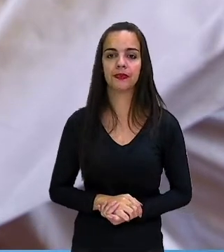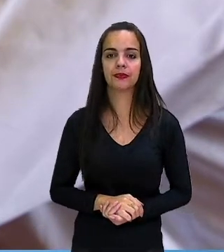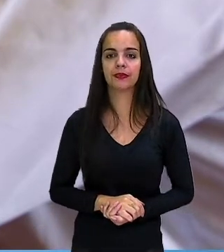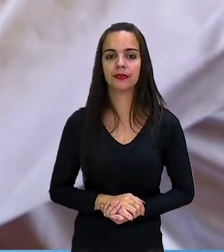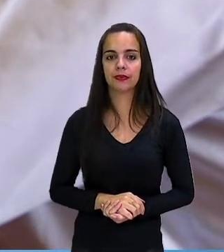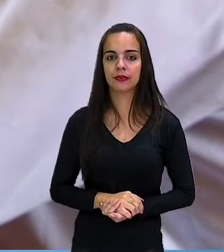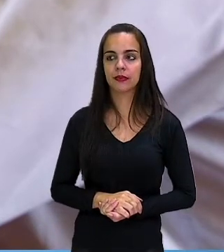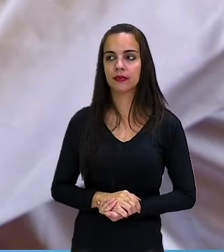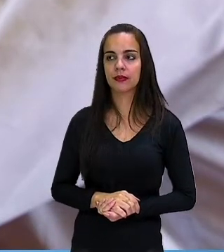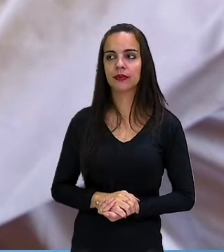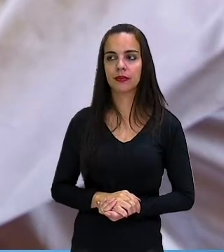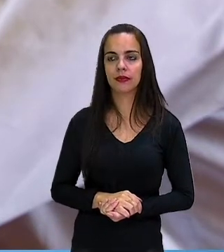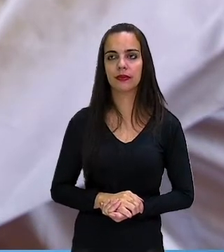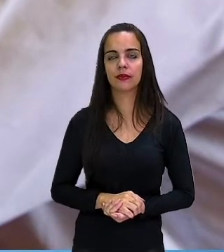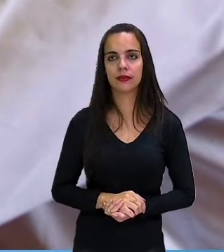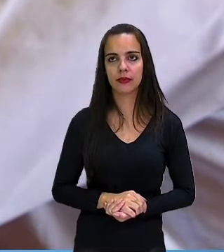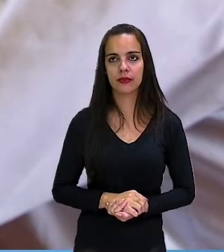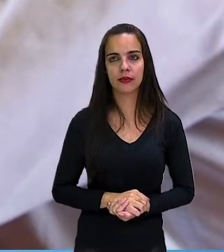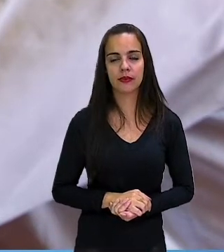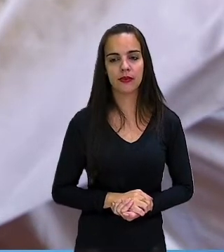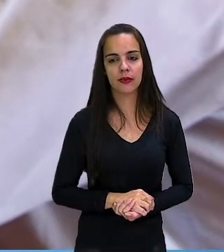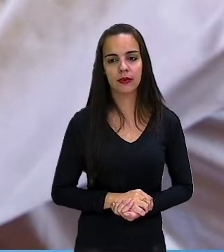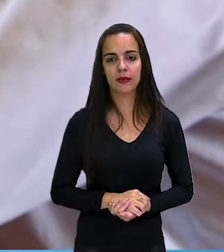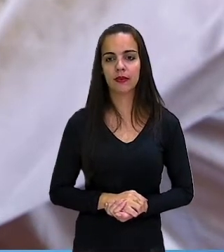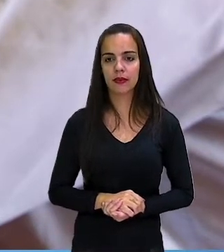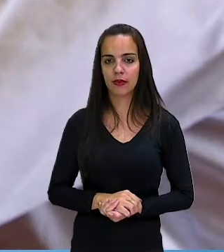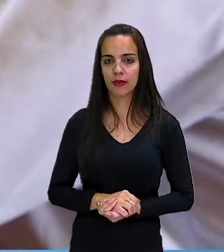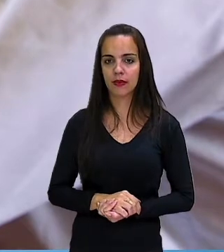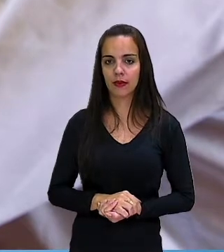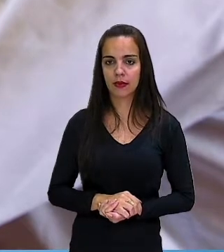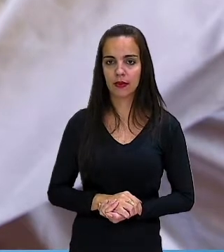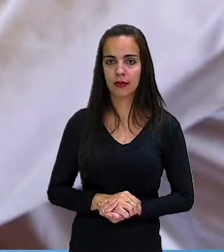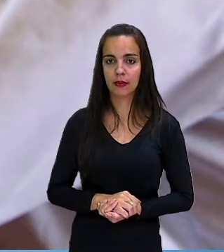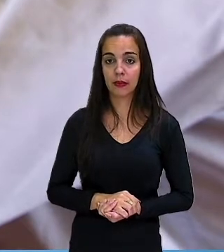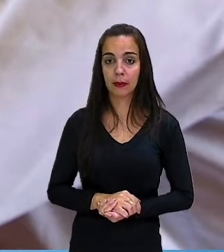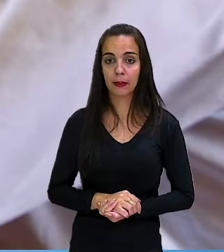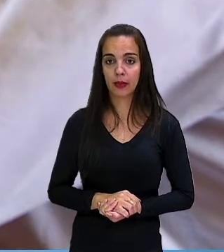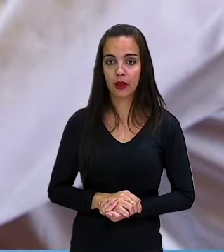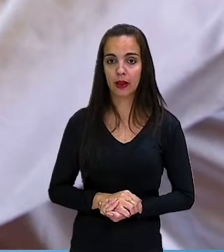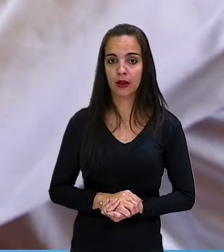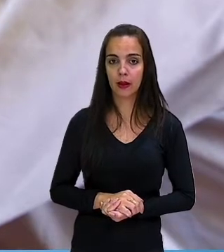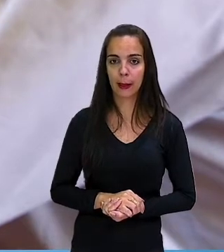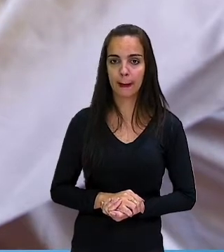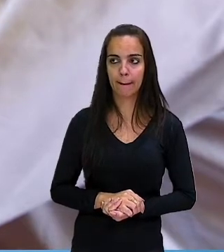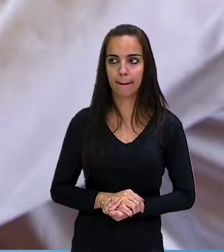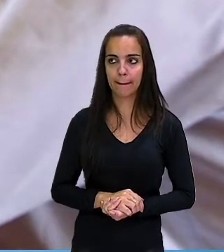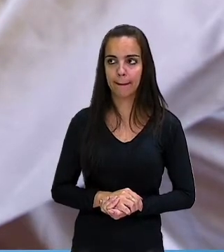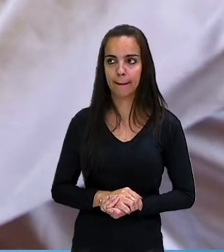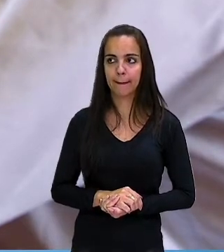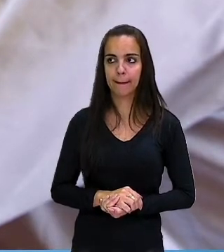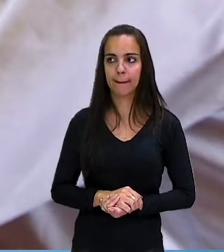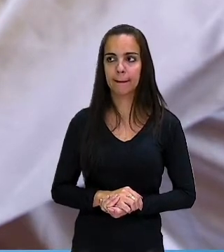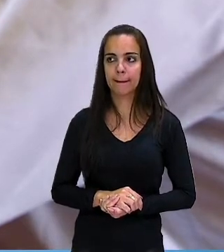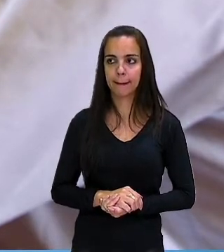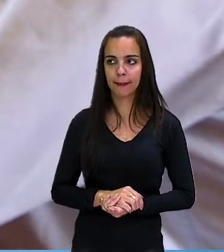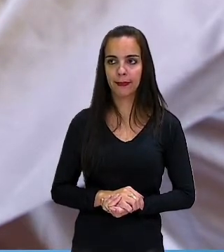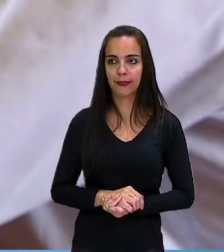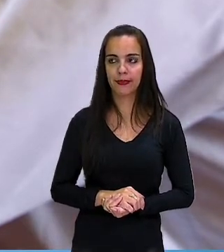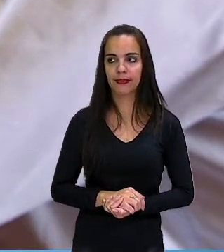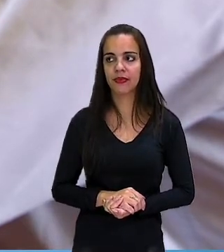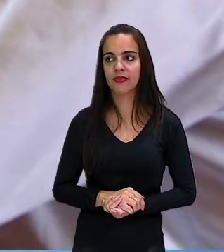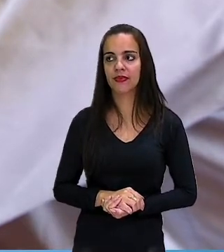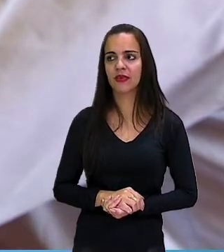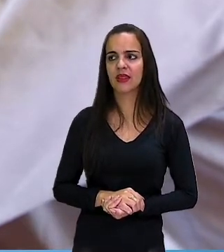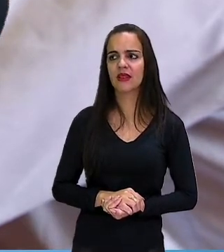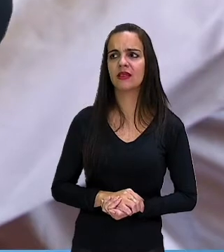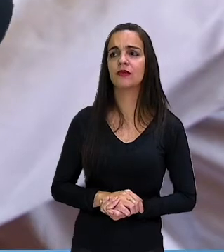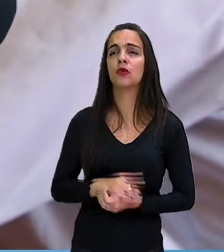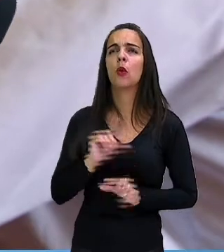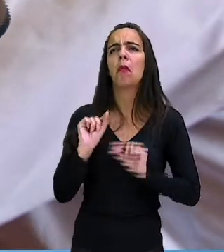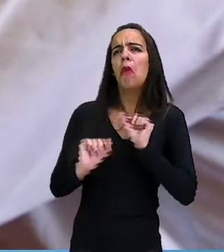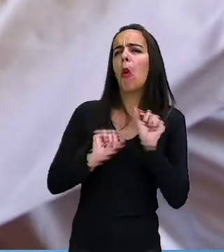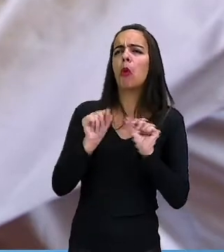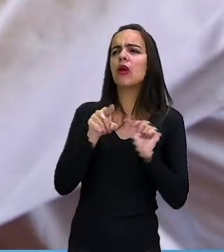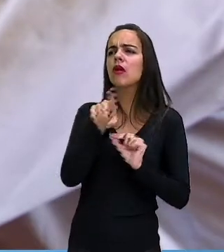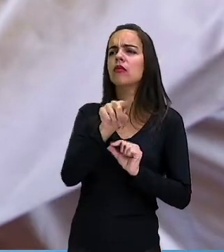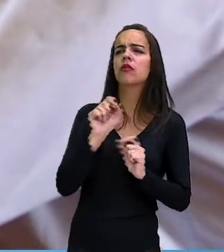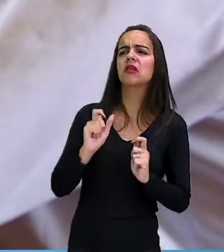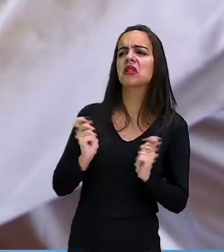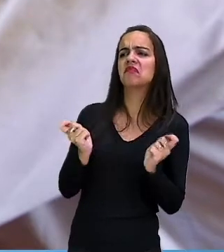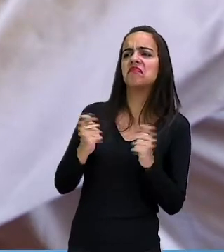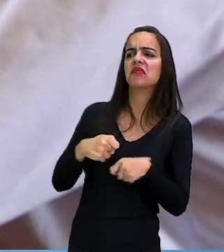deveria